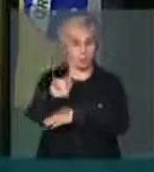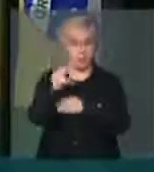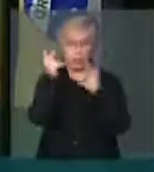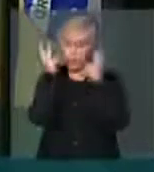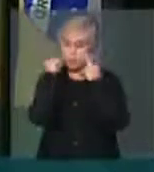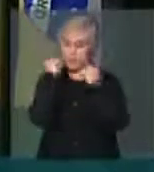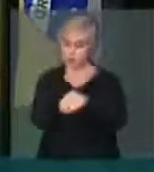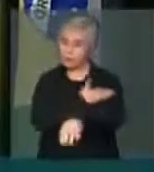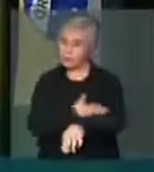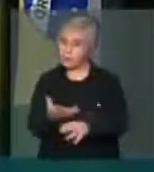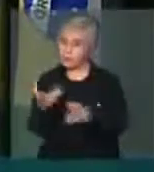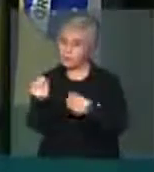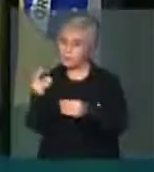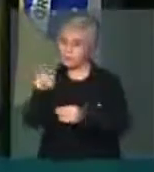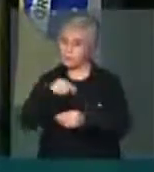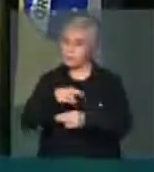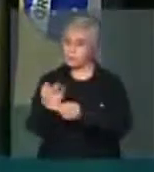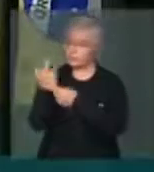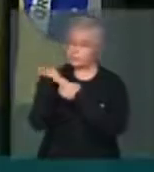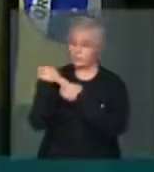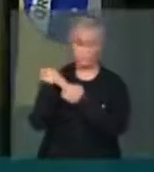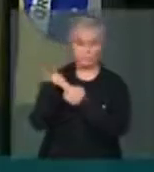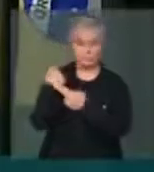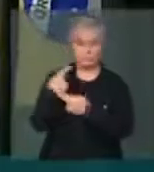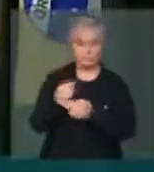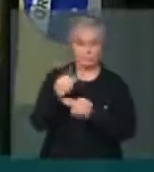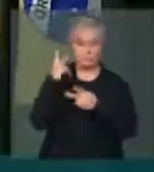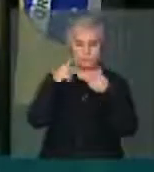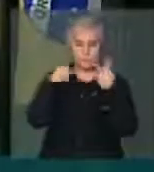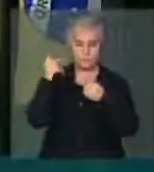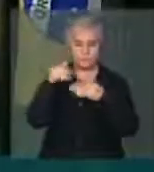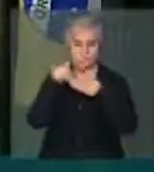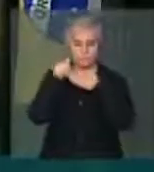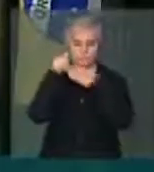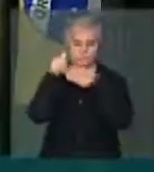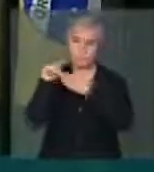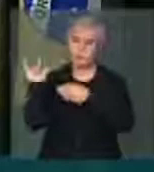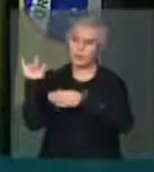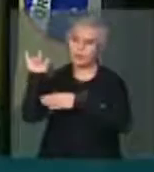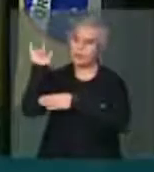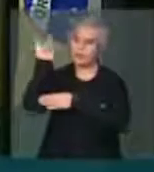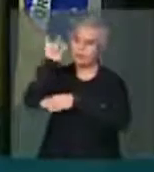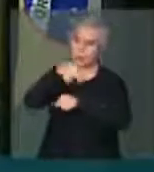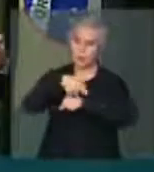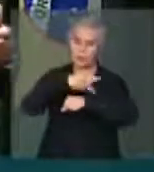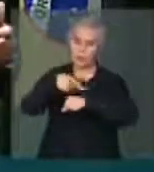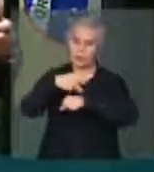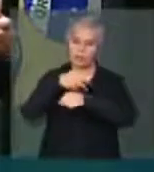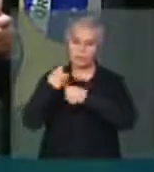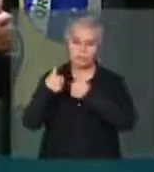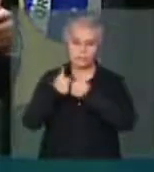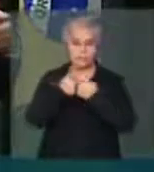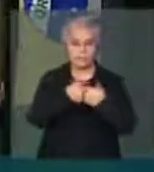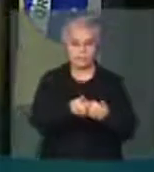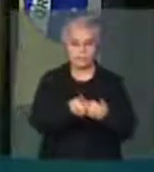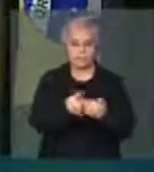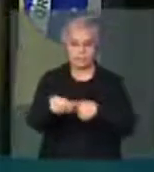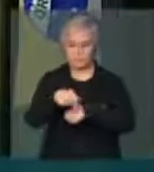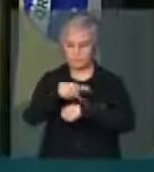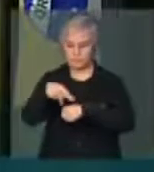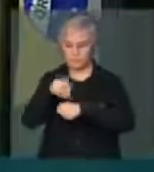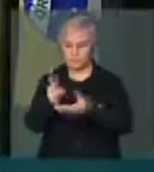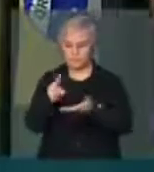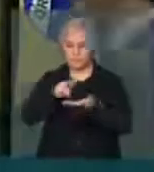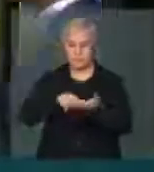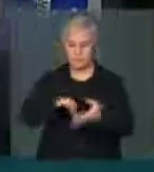vezes em missões parlamentares. Um deslocamento até um país vizinho, um país membro